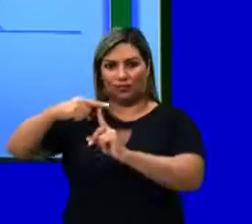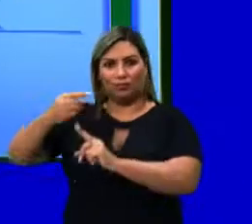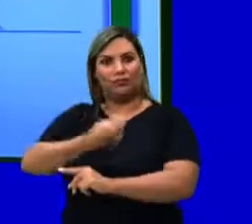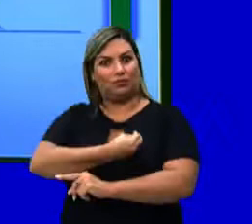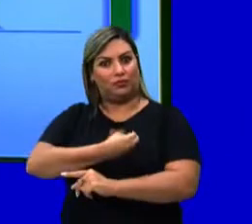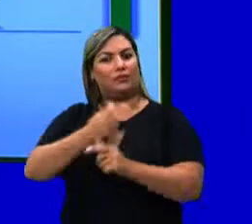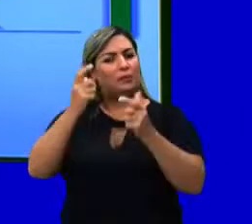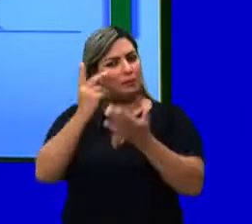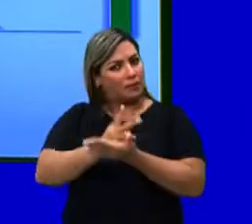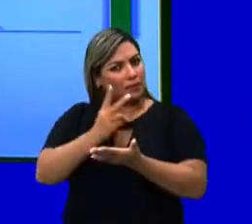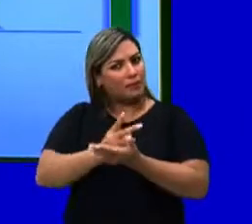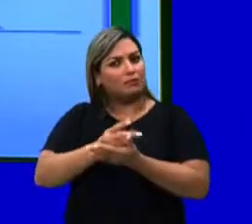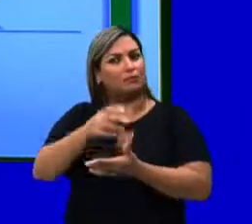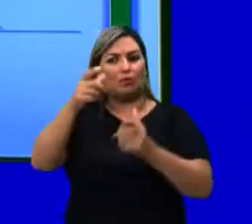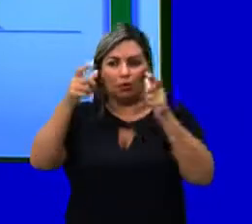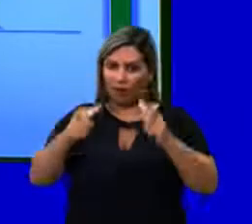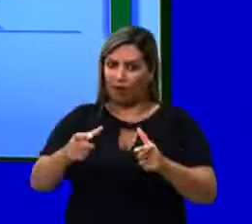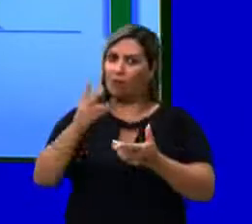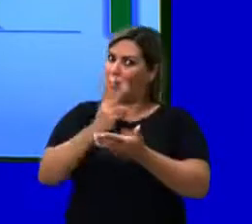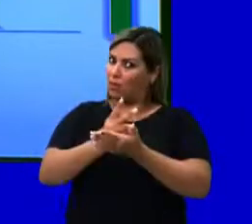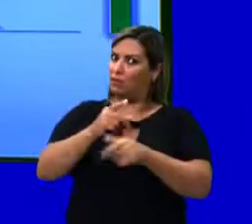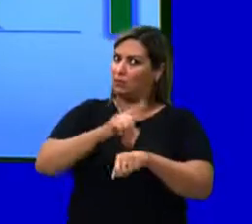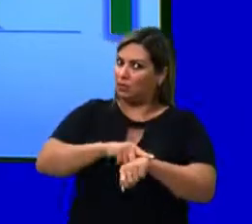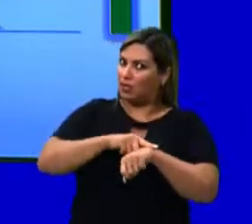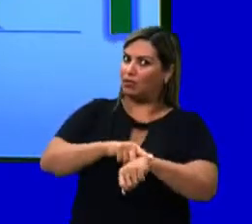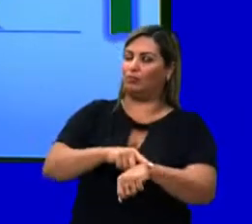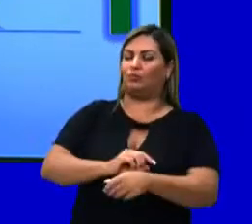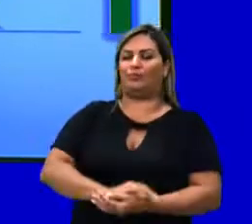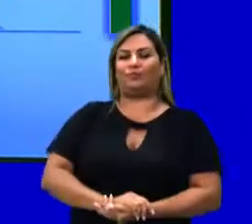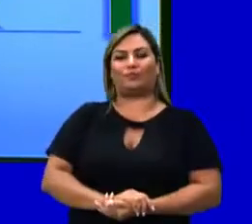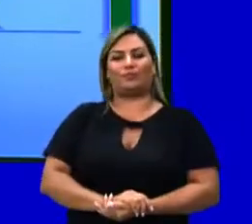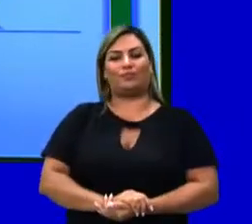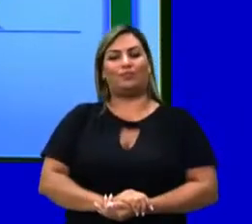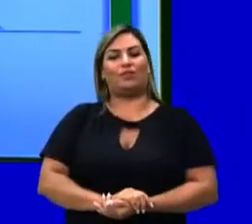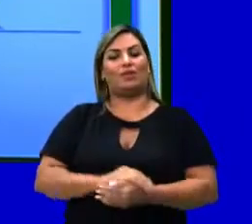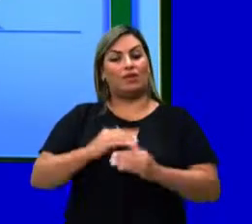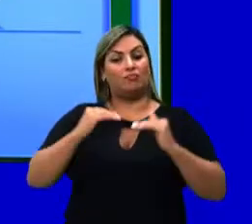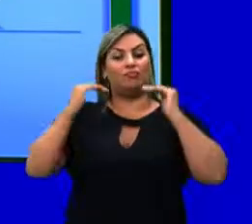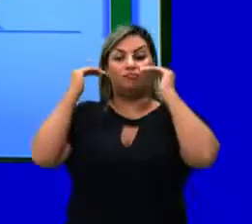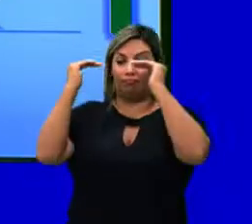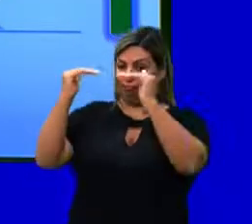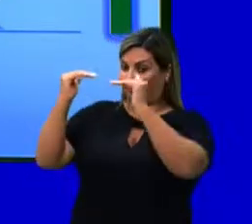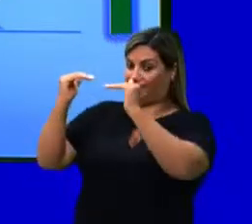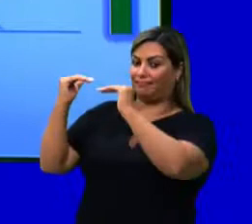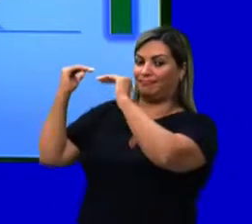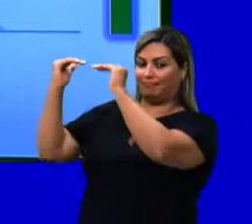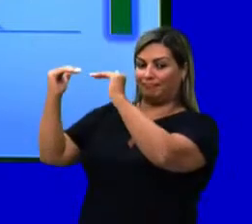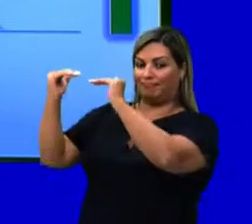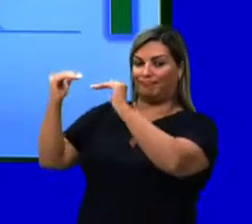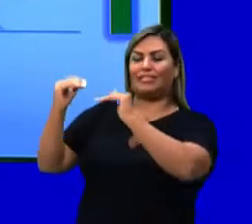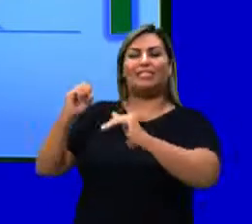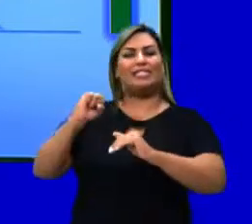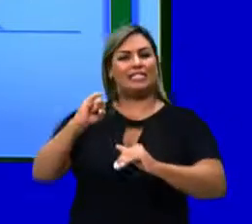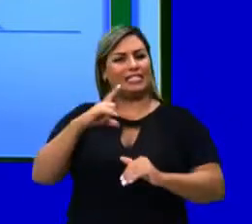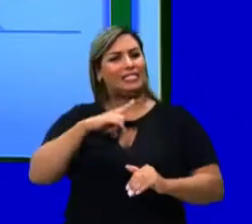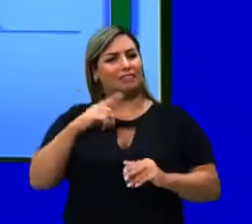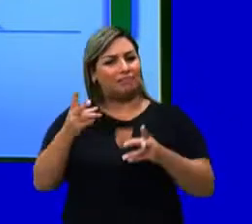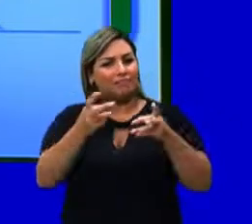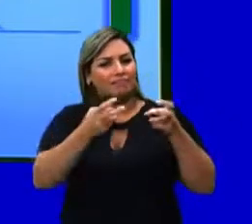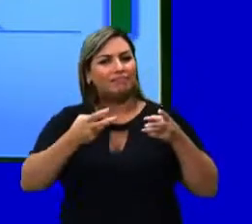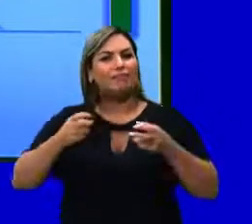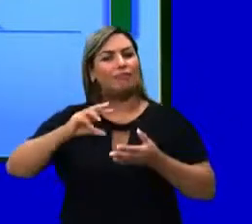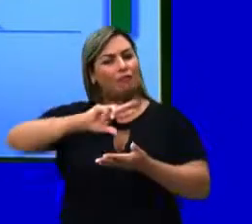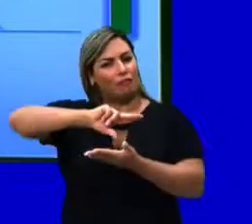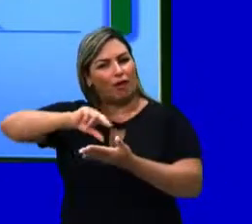mesma região ao mesmo tempo. E aumentando aí esse nível de complexidade, se considerarmos